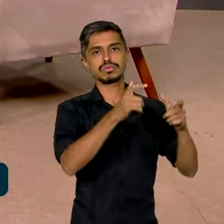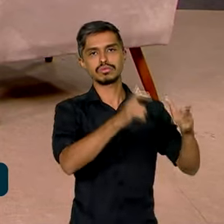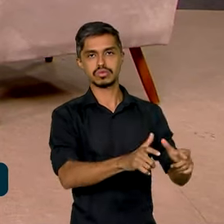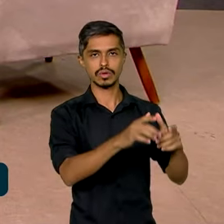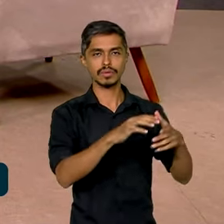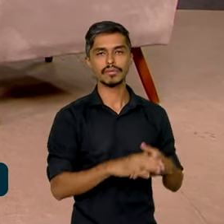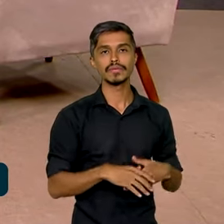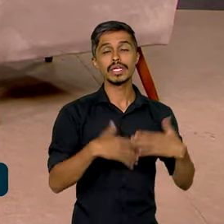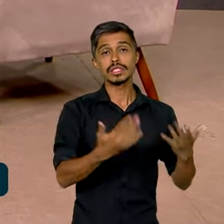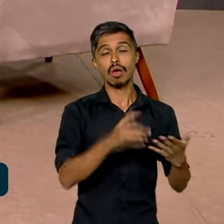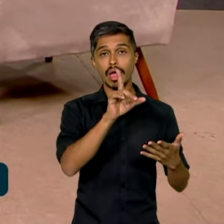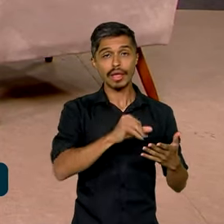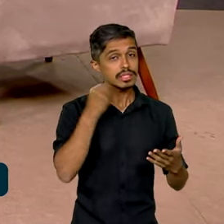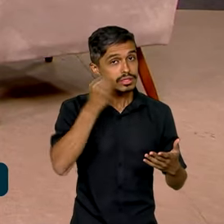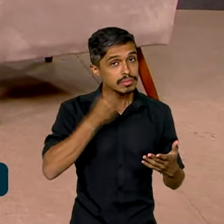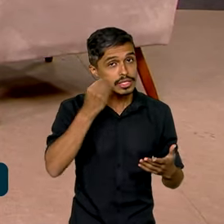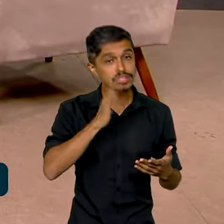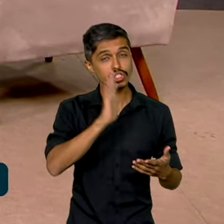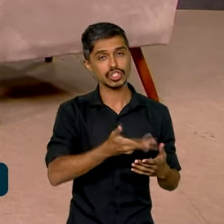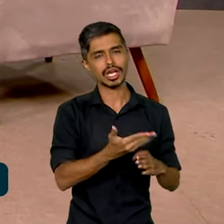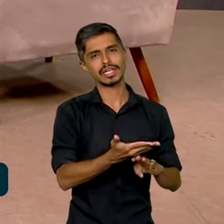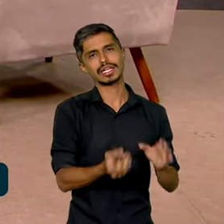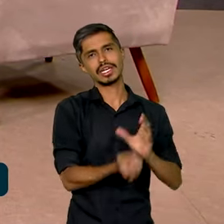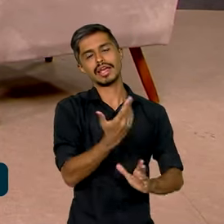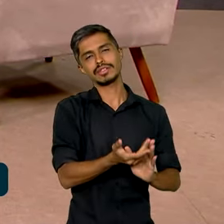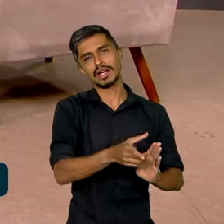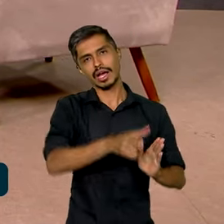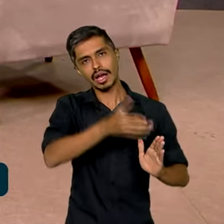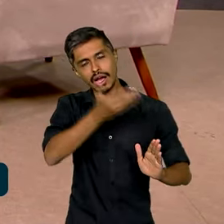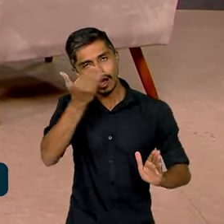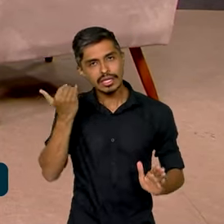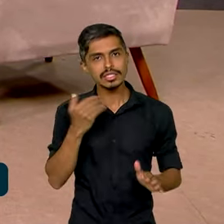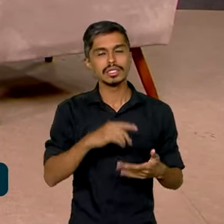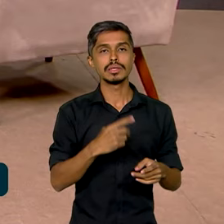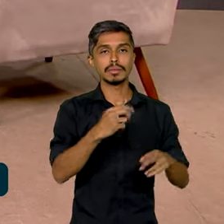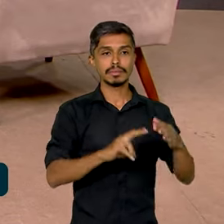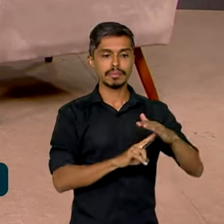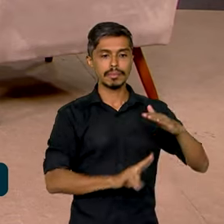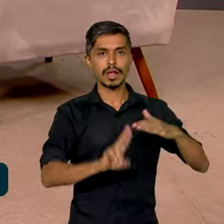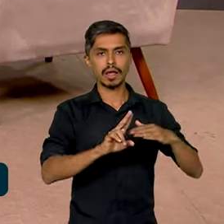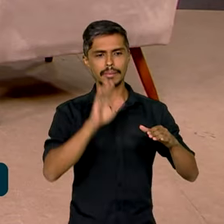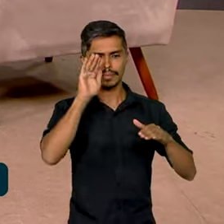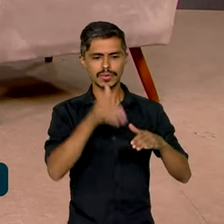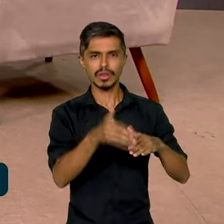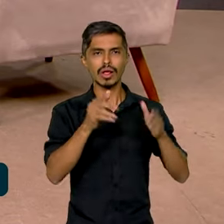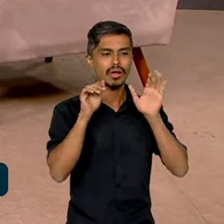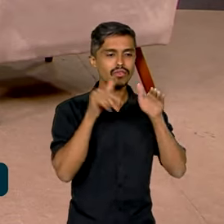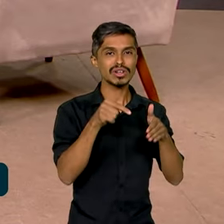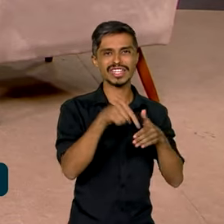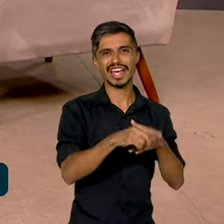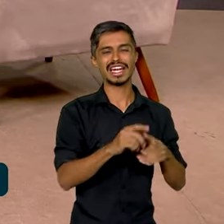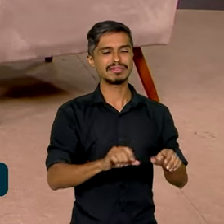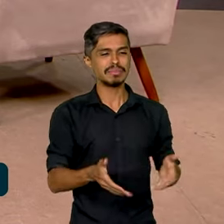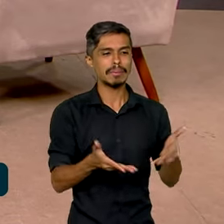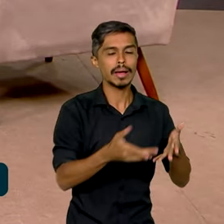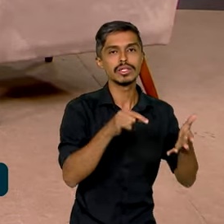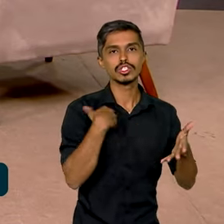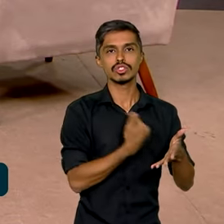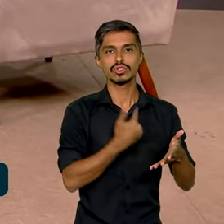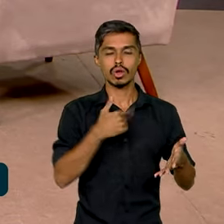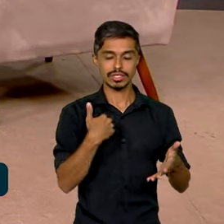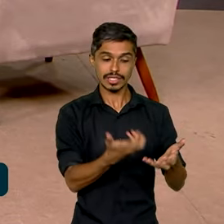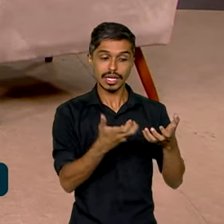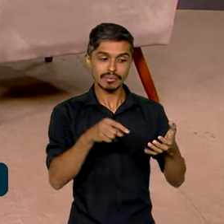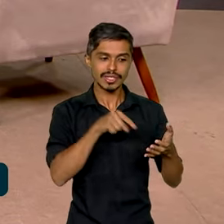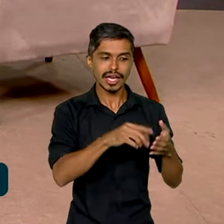Então, são experiências que já vinham sendo desenvolvendo, principalmente por universidades federais da região, que nós estamos impulsionando para que